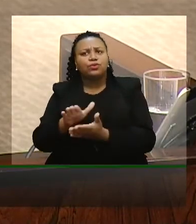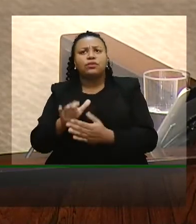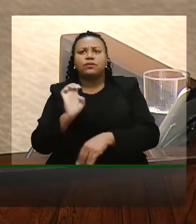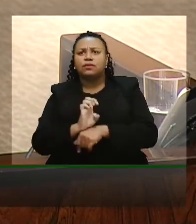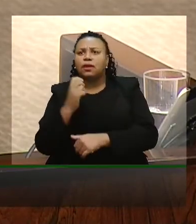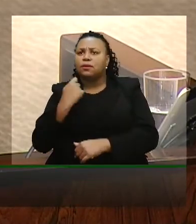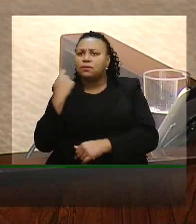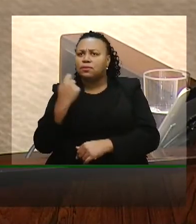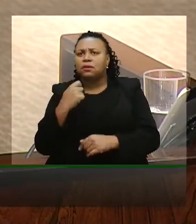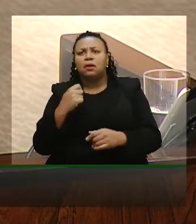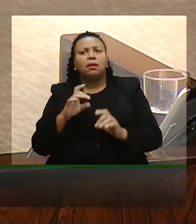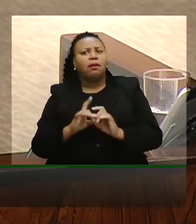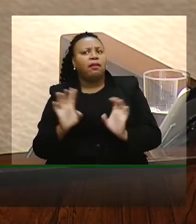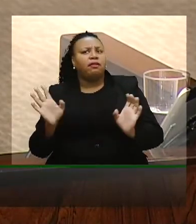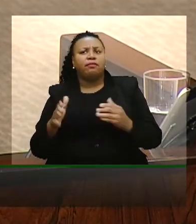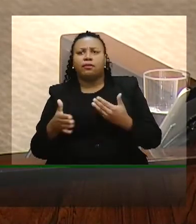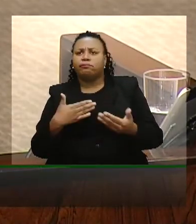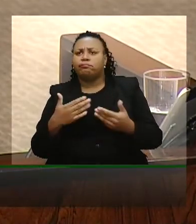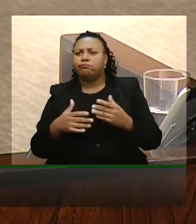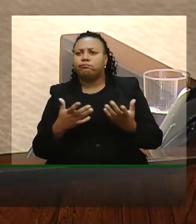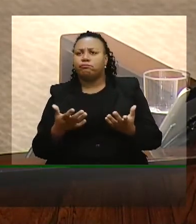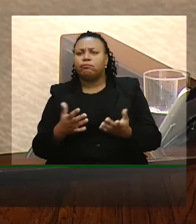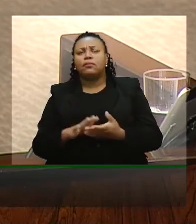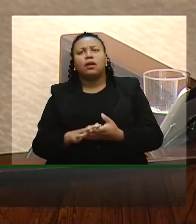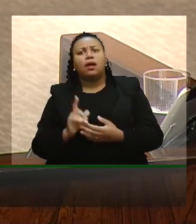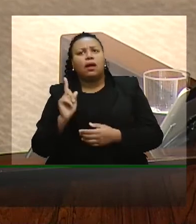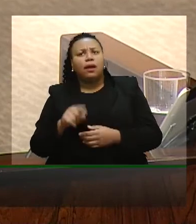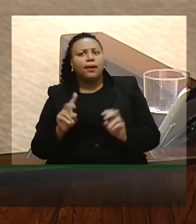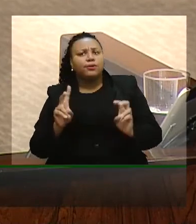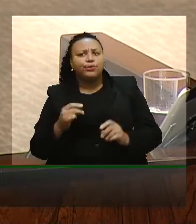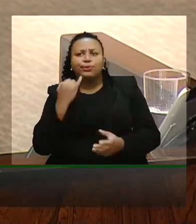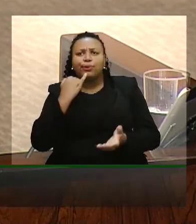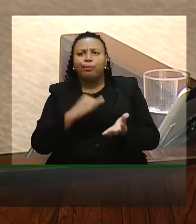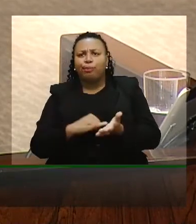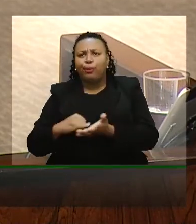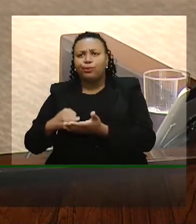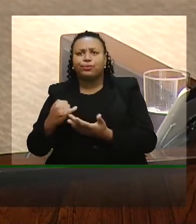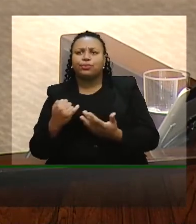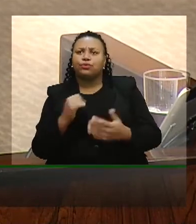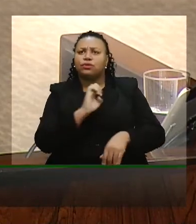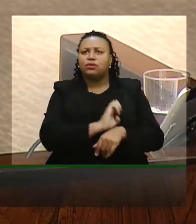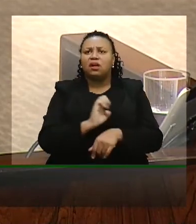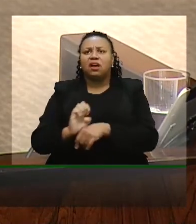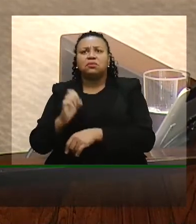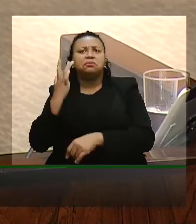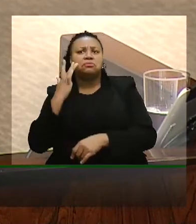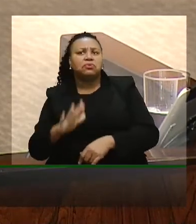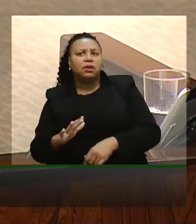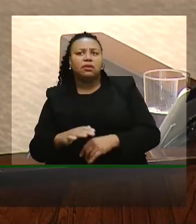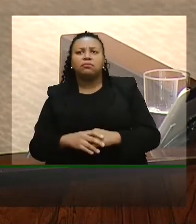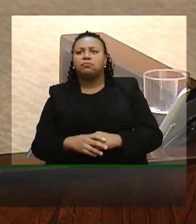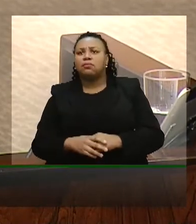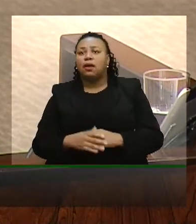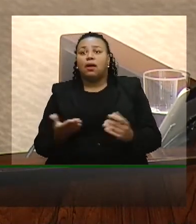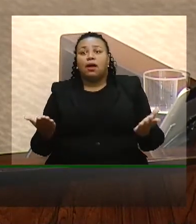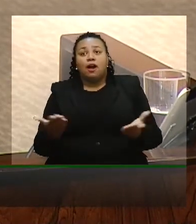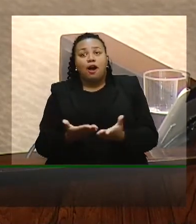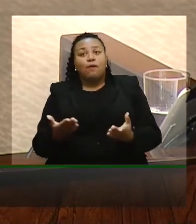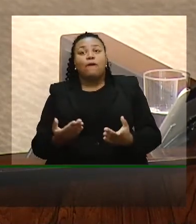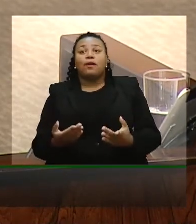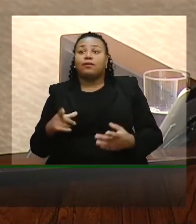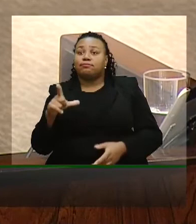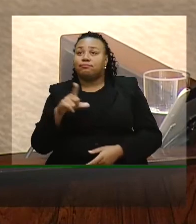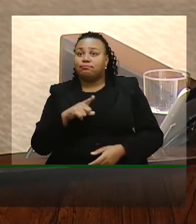seja pelo motivo que for se é uma questão tributária entre estados eu não sei agora tem